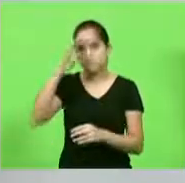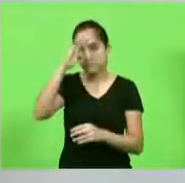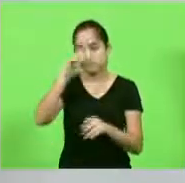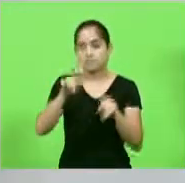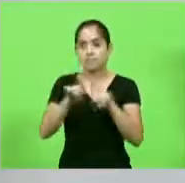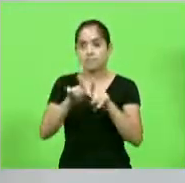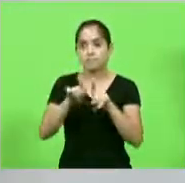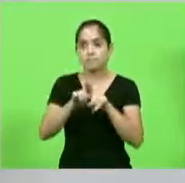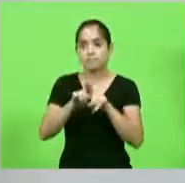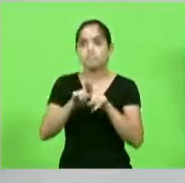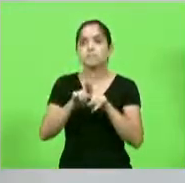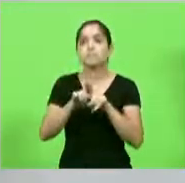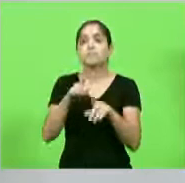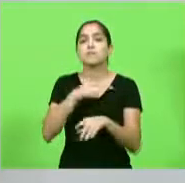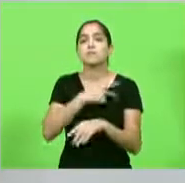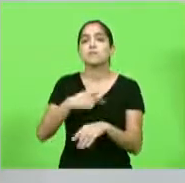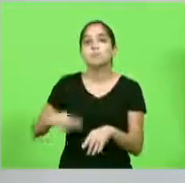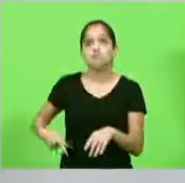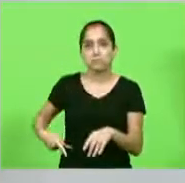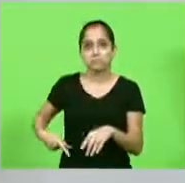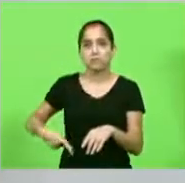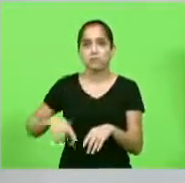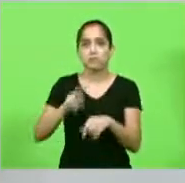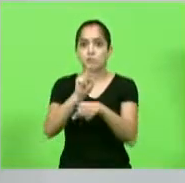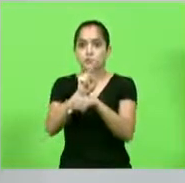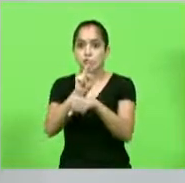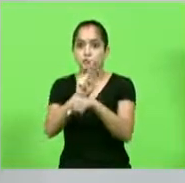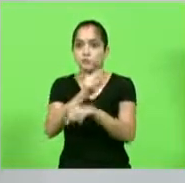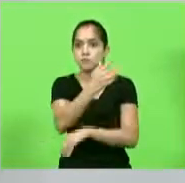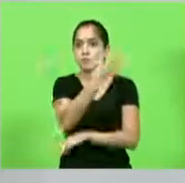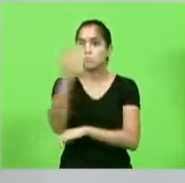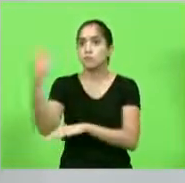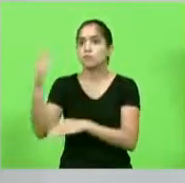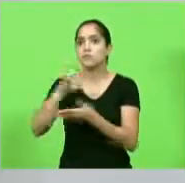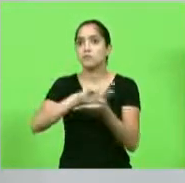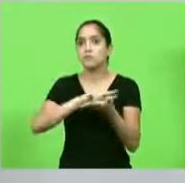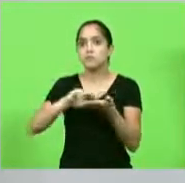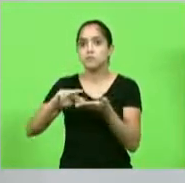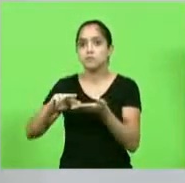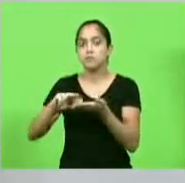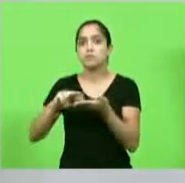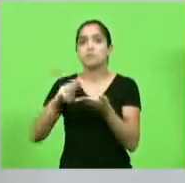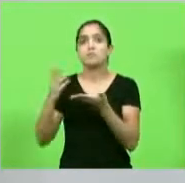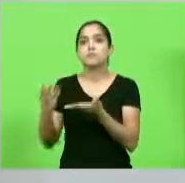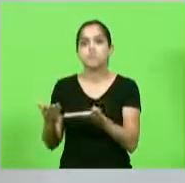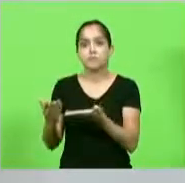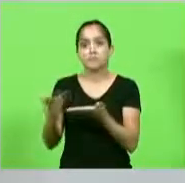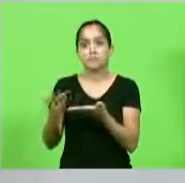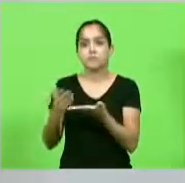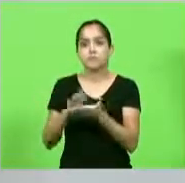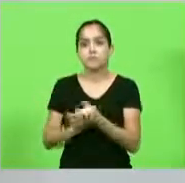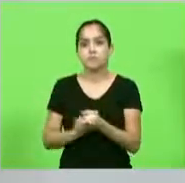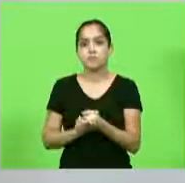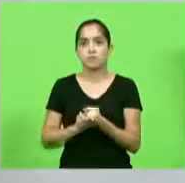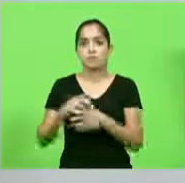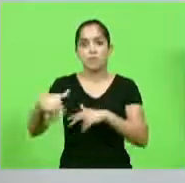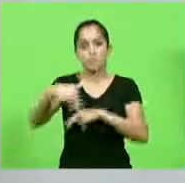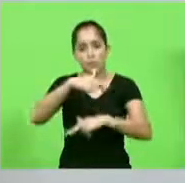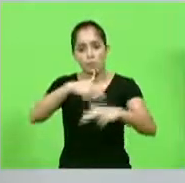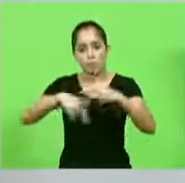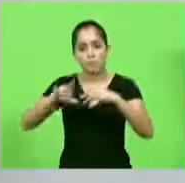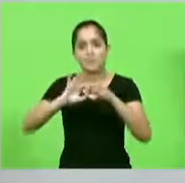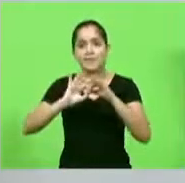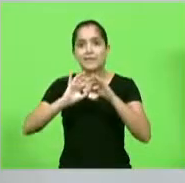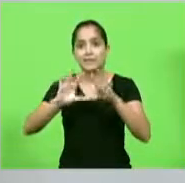presidente do Instituto Chico Mendes de Conservação da Biodiversidade e Semibio para que seja concedido trânsito